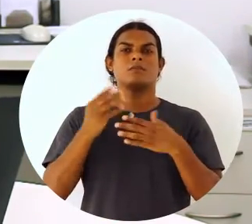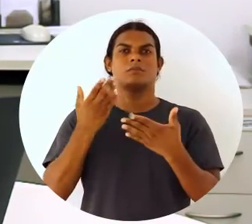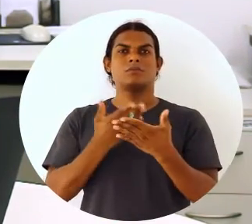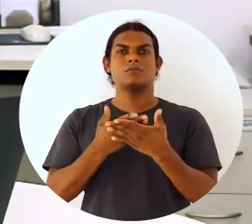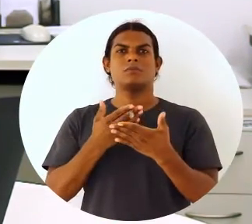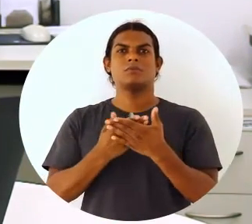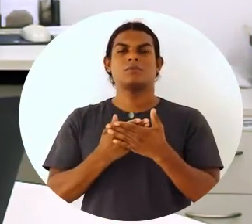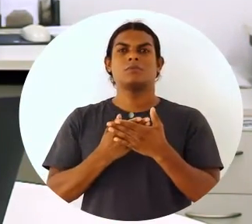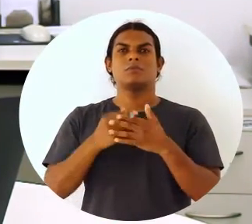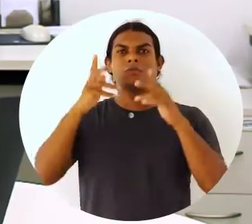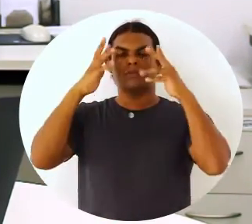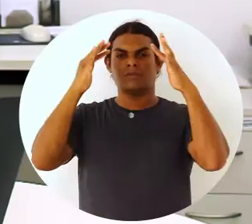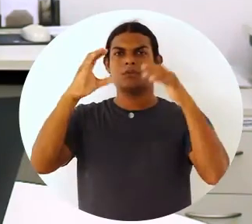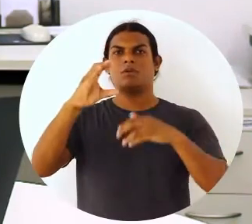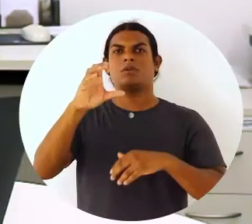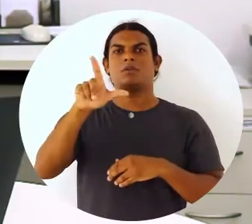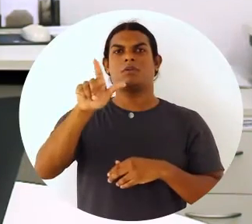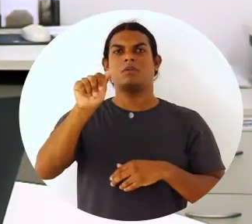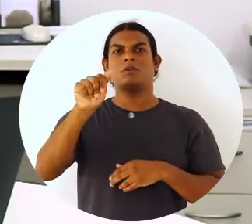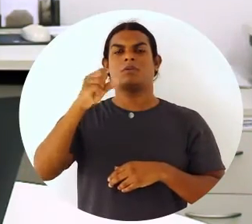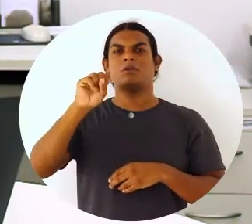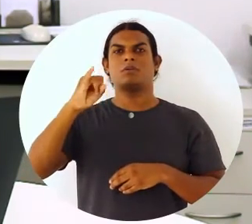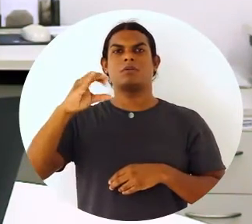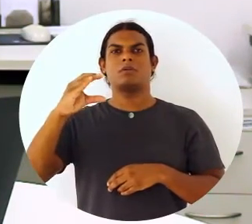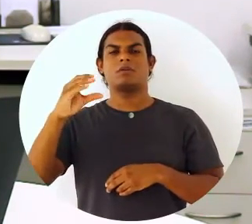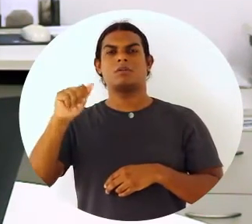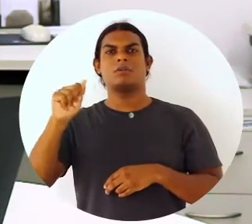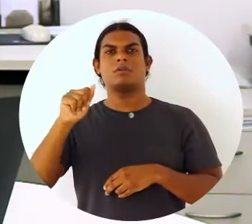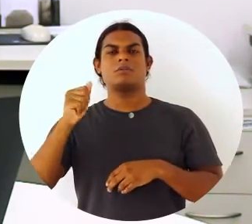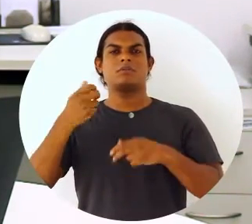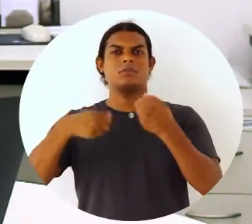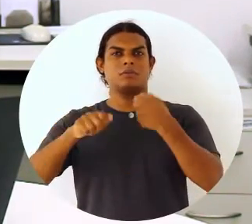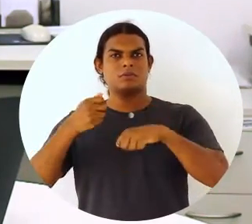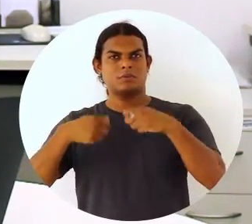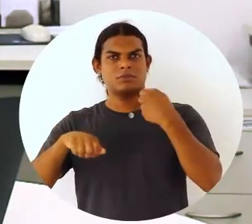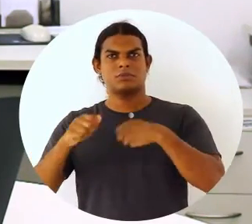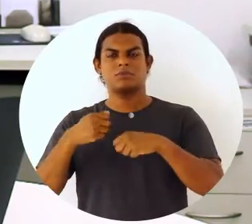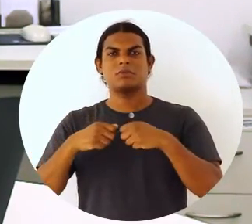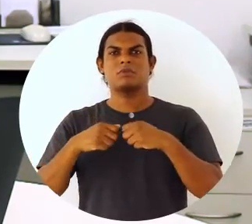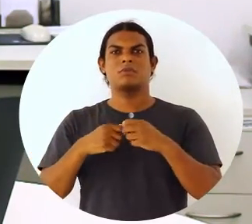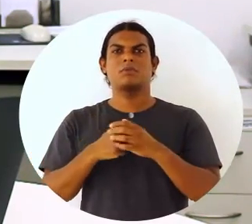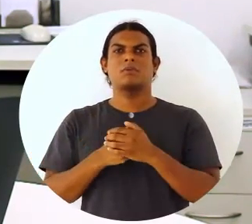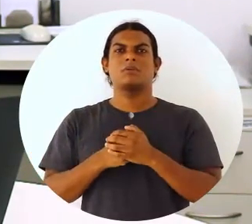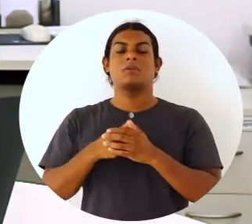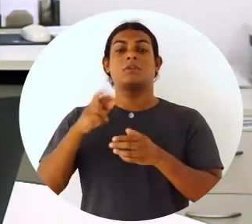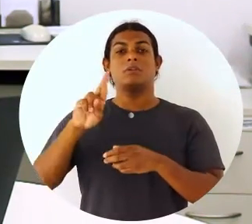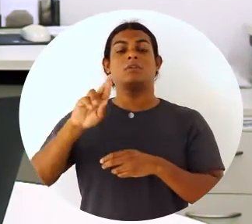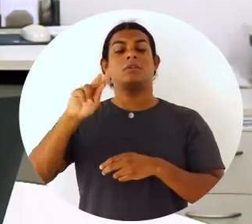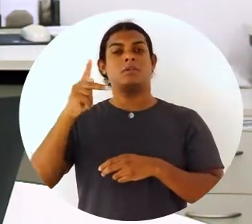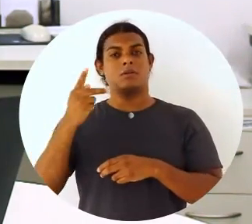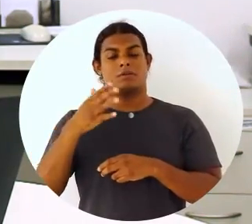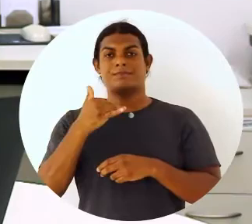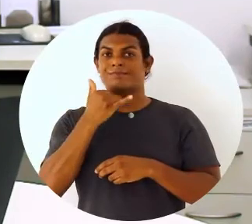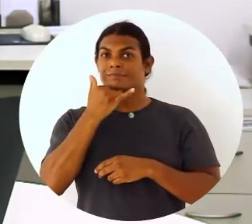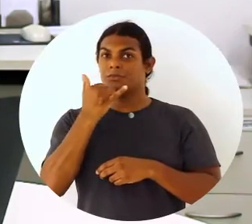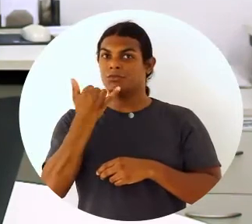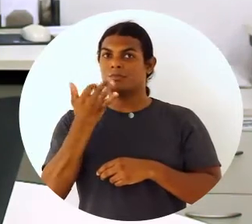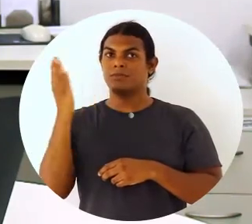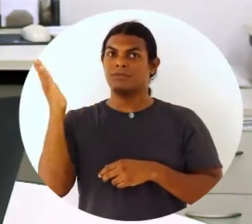teorias clássicas e de administração, nas teorias clássicas e de recursos humanos, desculpem,